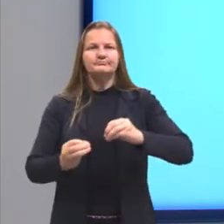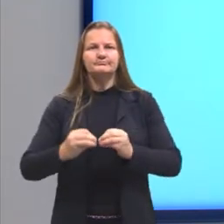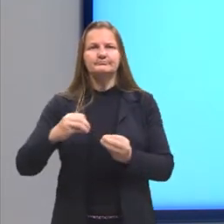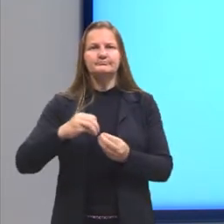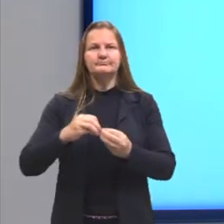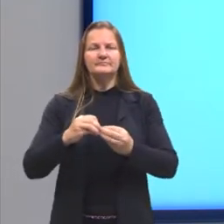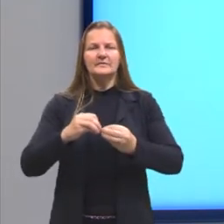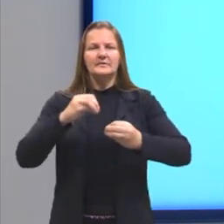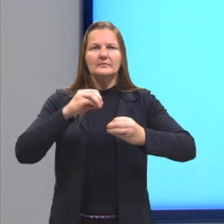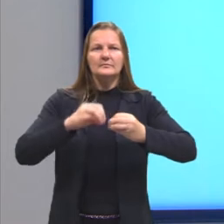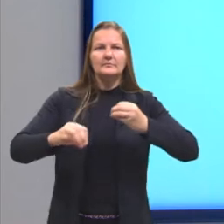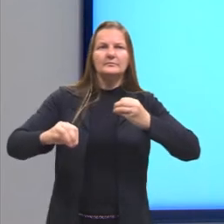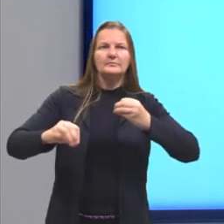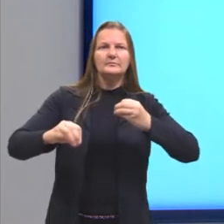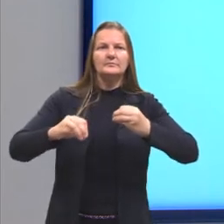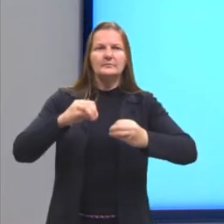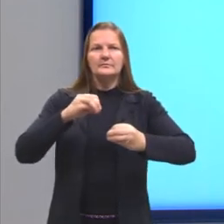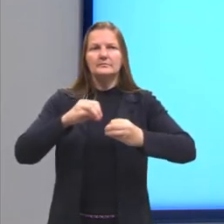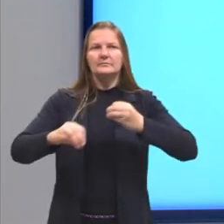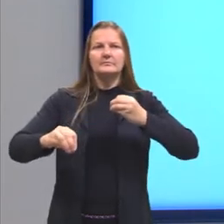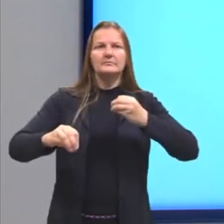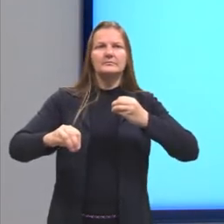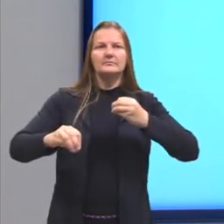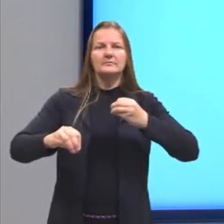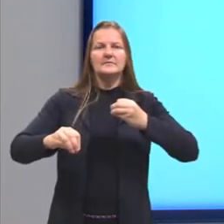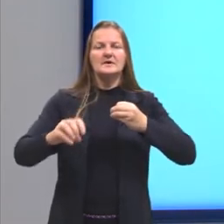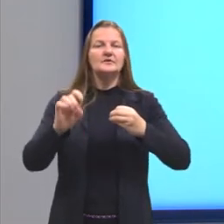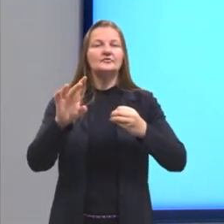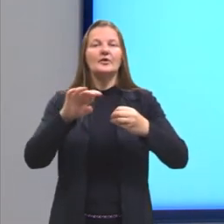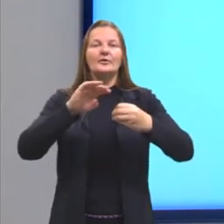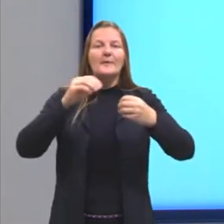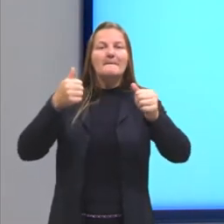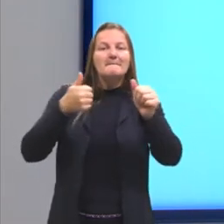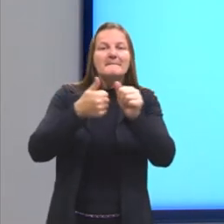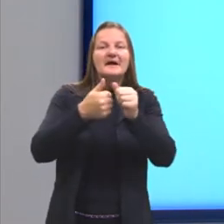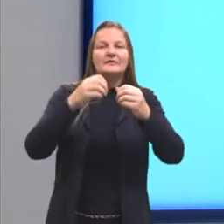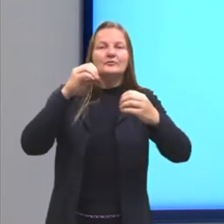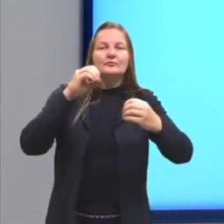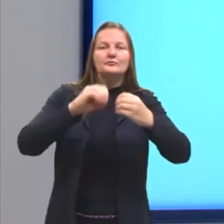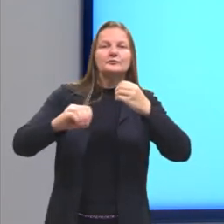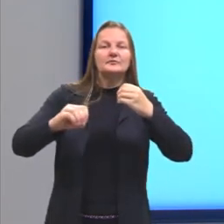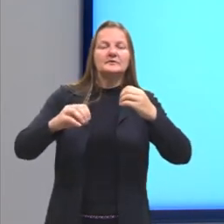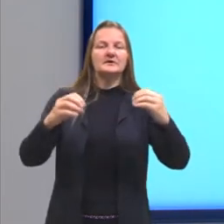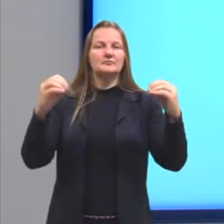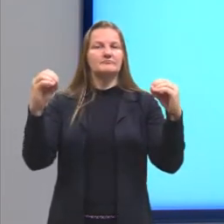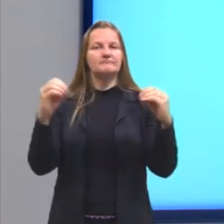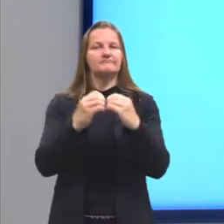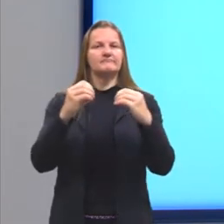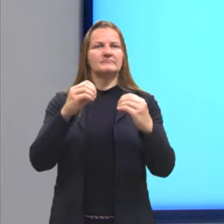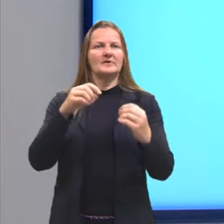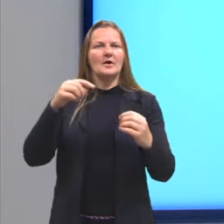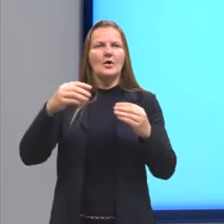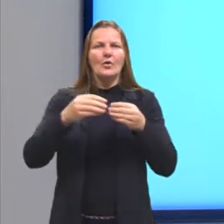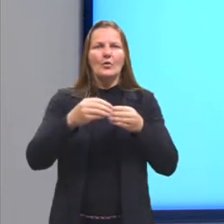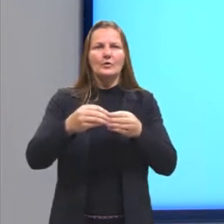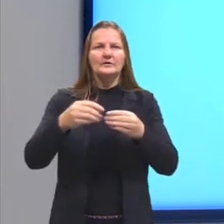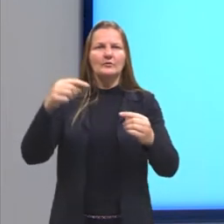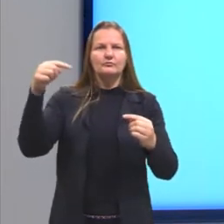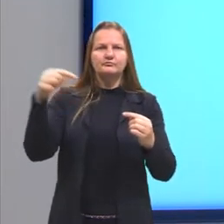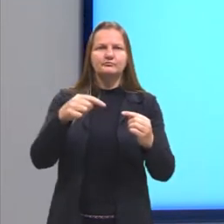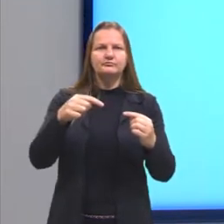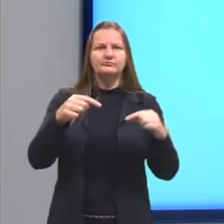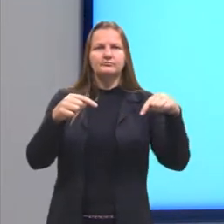pegar de raspão, não vai ser efetiva. Ela precisa ter um impacto na orientação correta, tá? E também